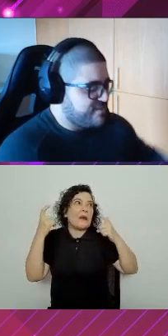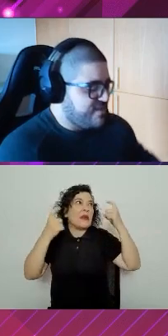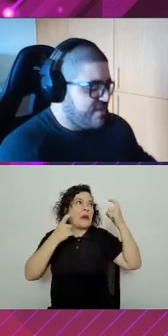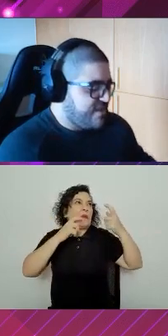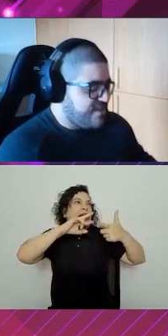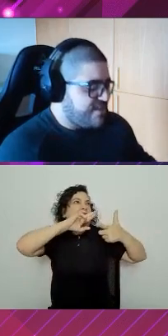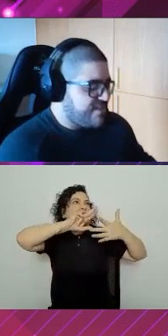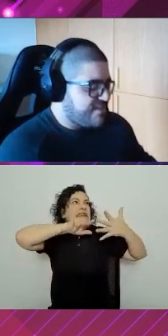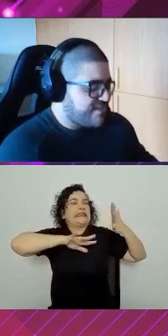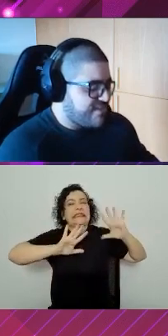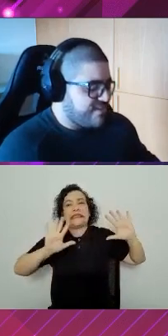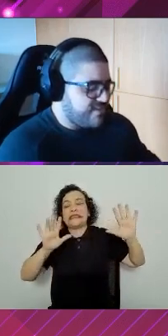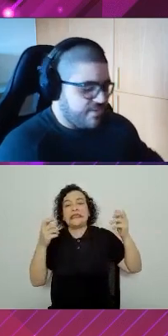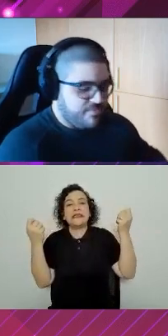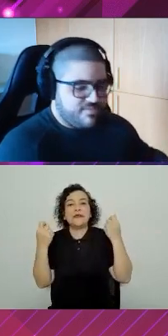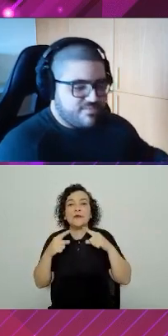coisas.